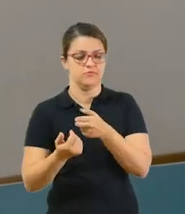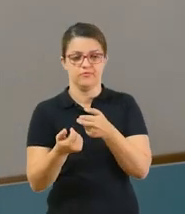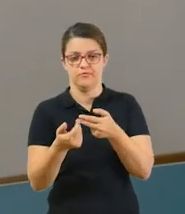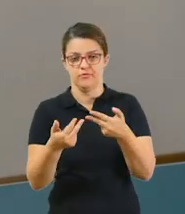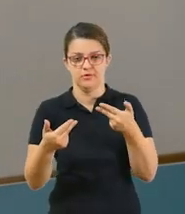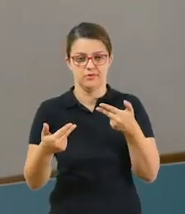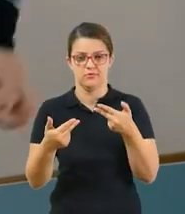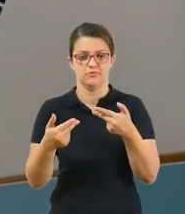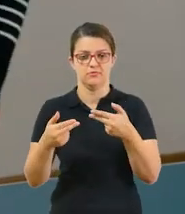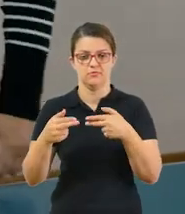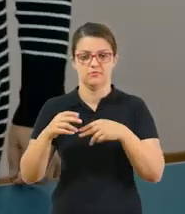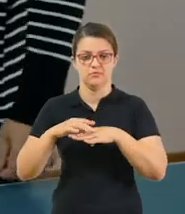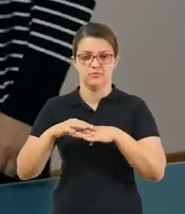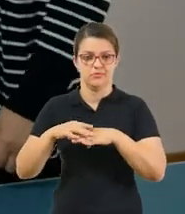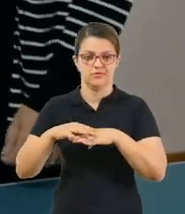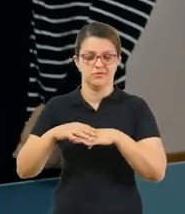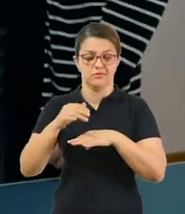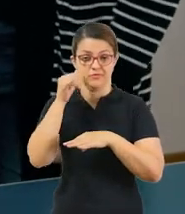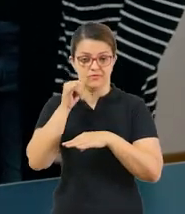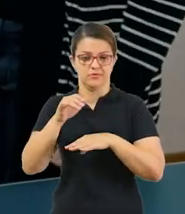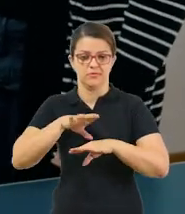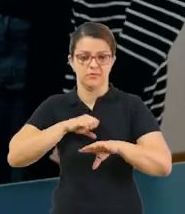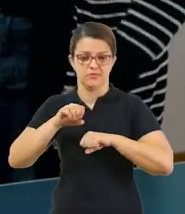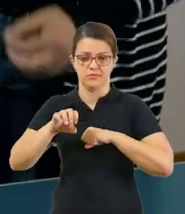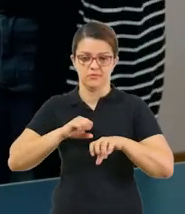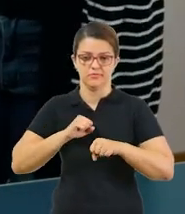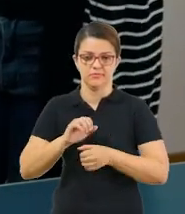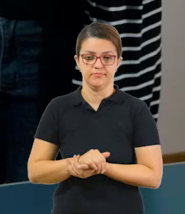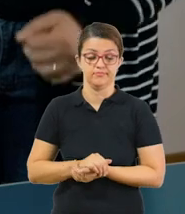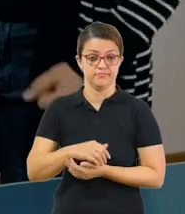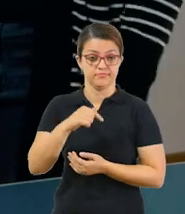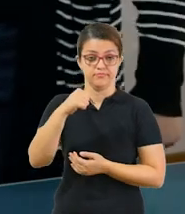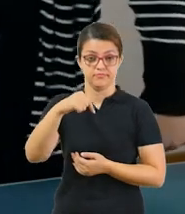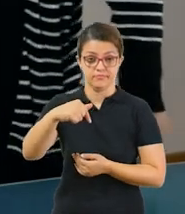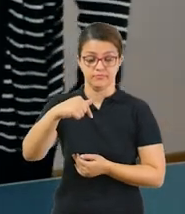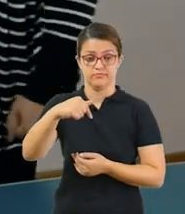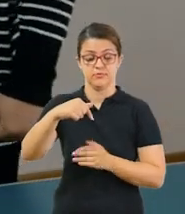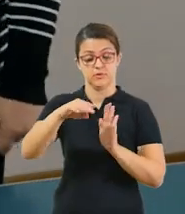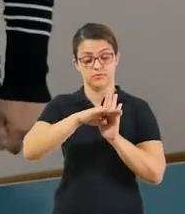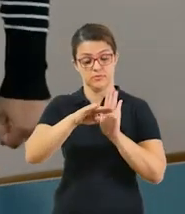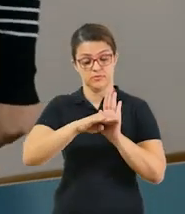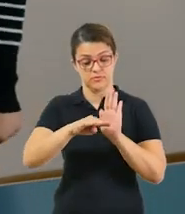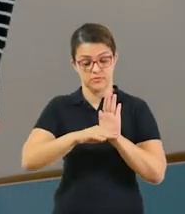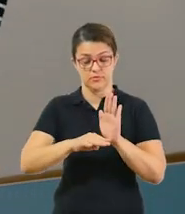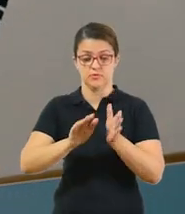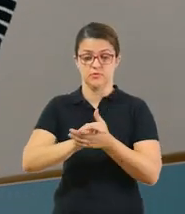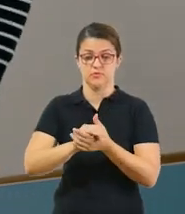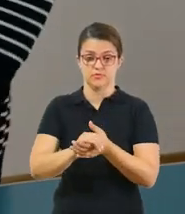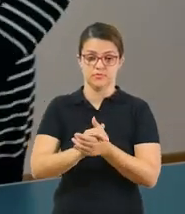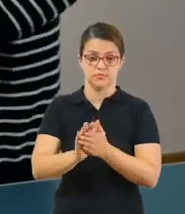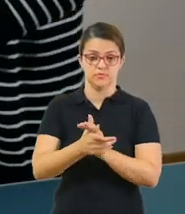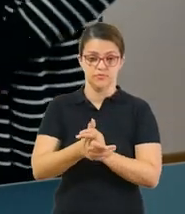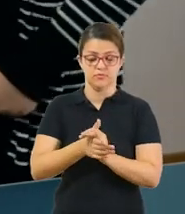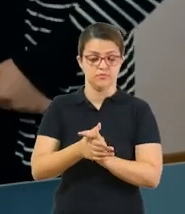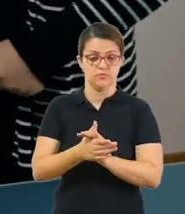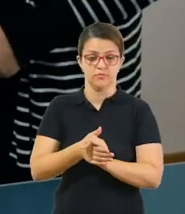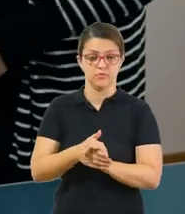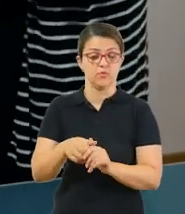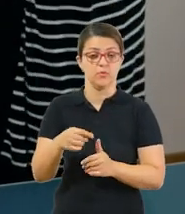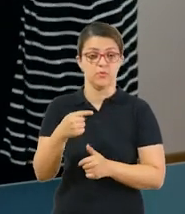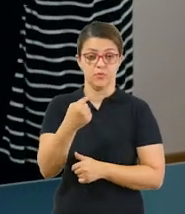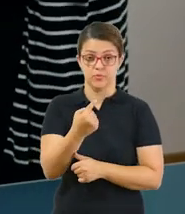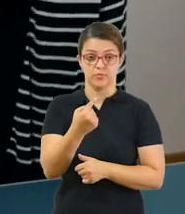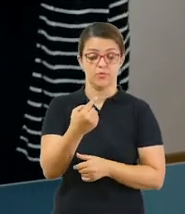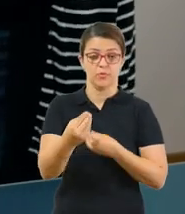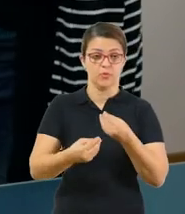-19, entre outras doenças. Os sete passos da lavagem das mãos. Então temos o passo